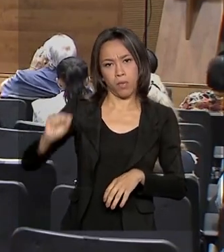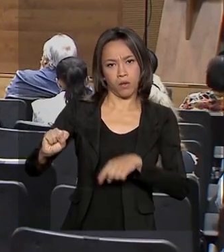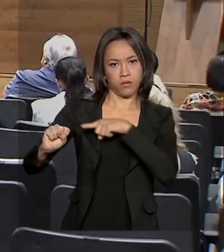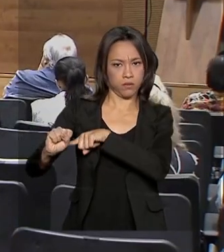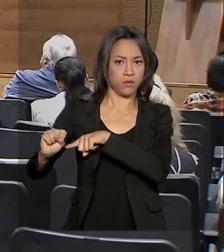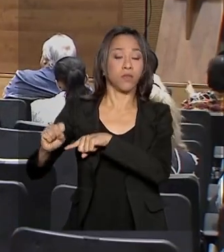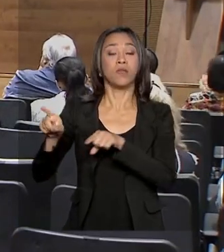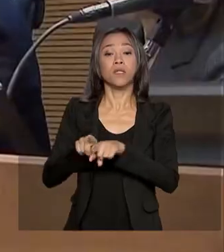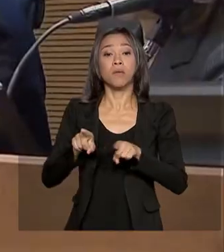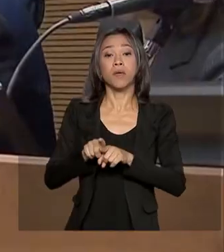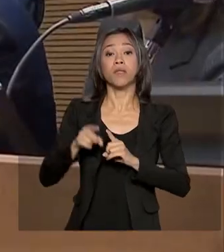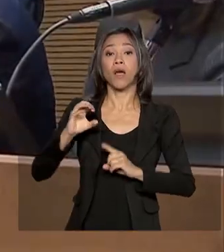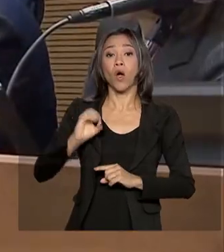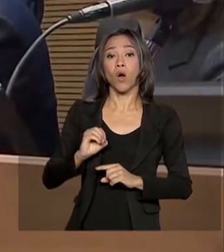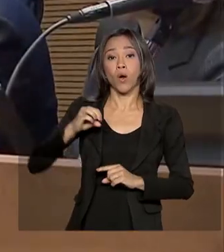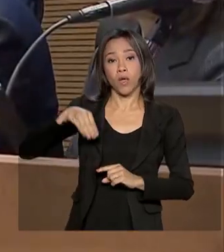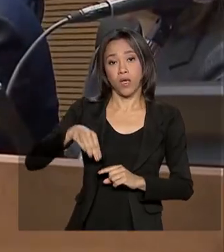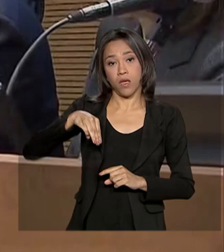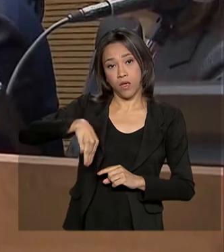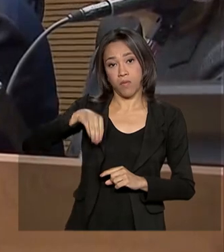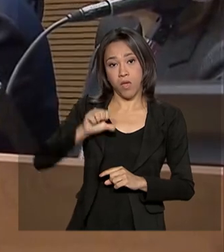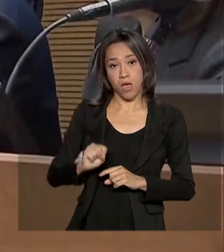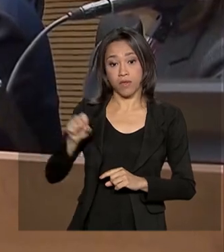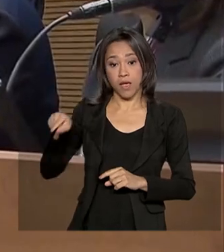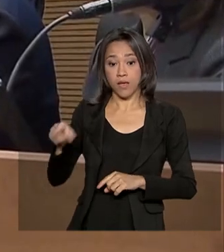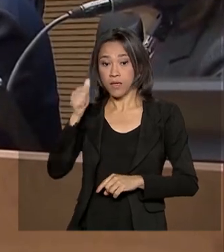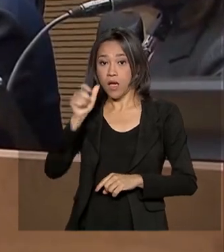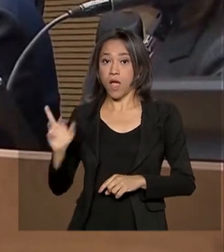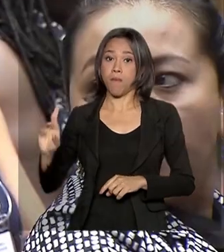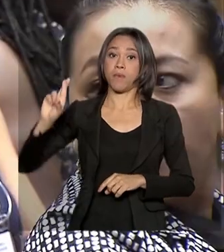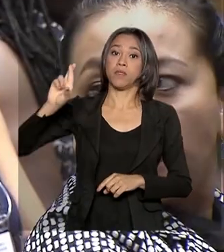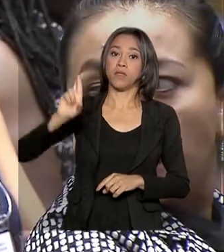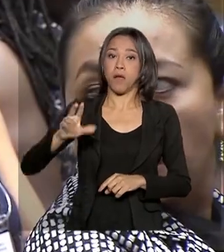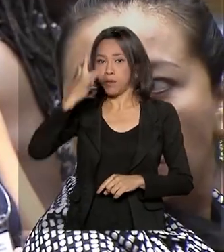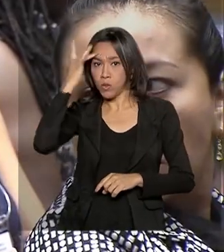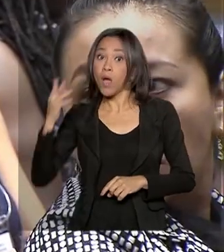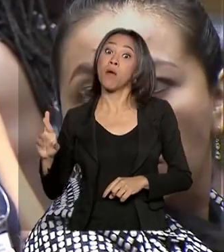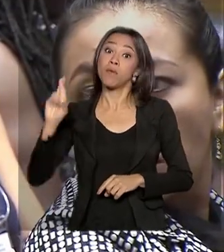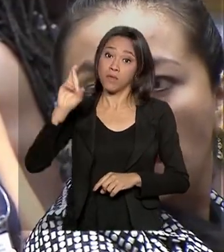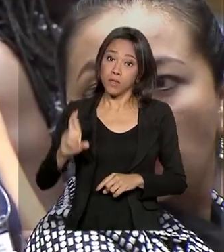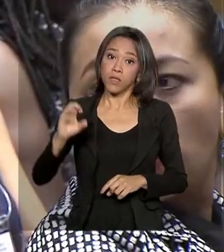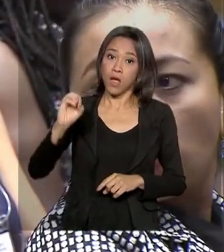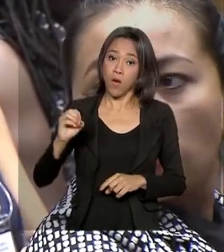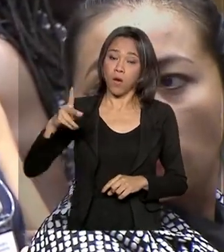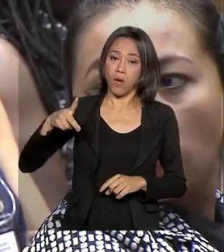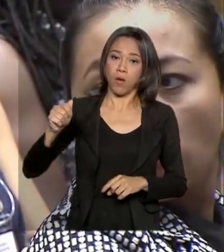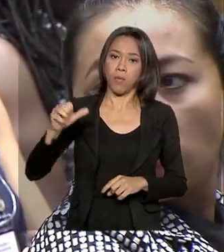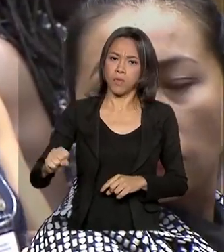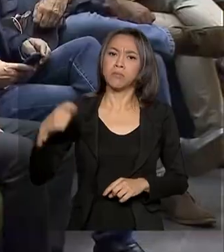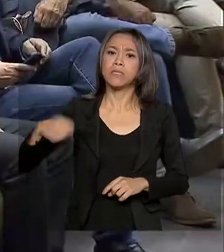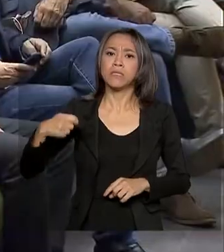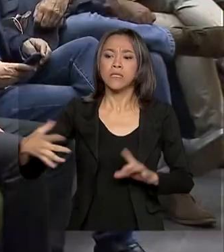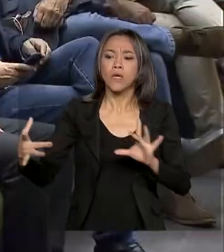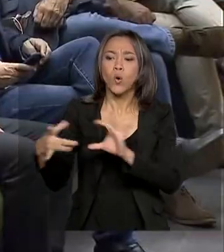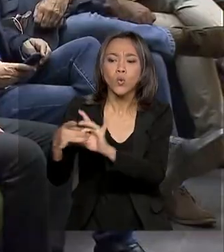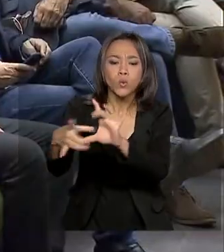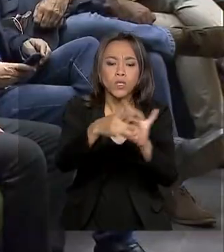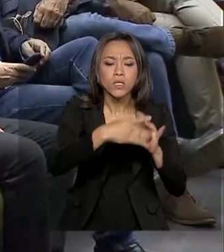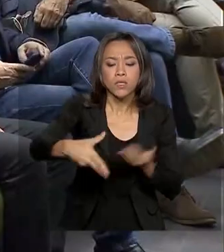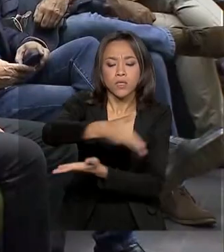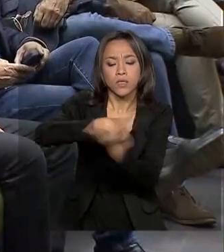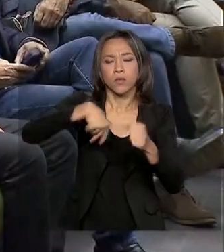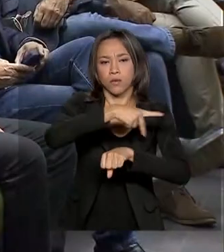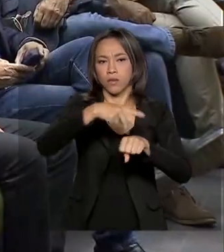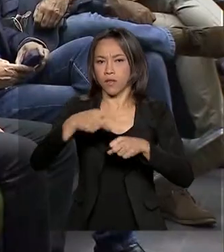Saúde e da OMS. Segundo o representante da OPAS, a epidemia no mundo exige uma resposta integrada dos países em duas frentes,